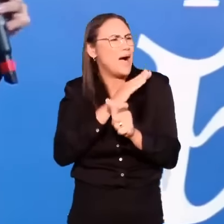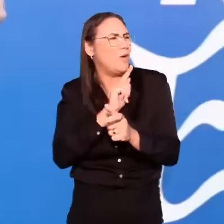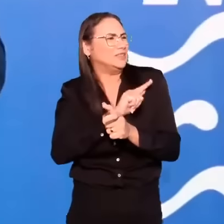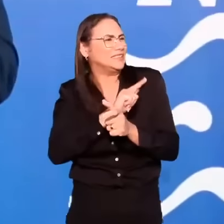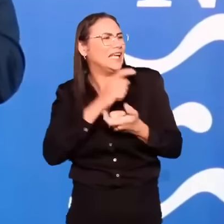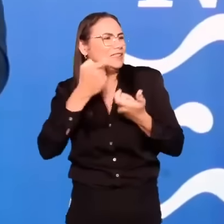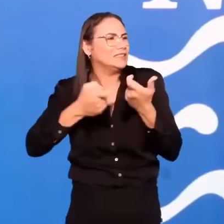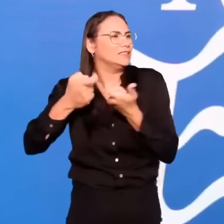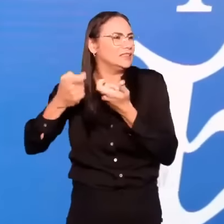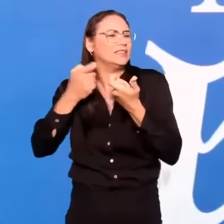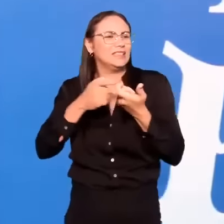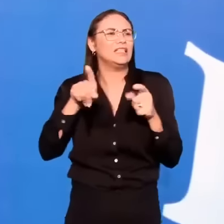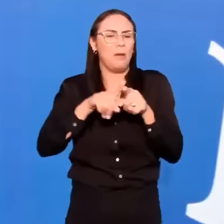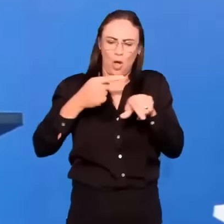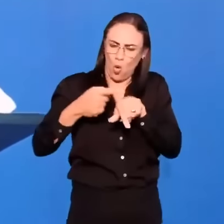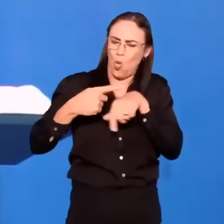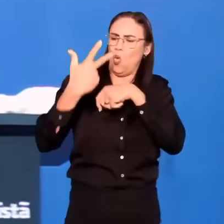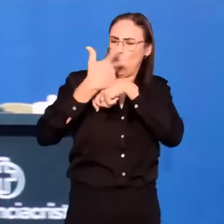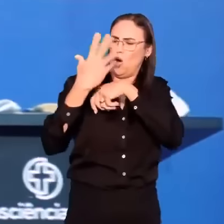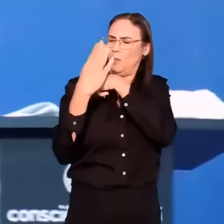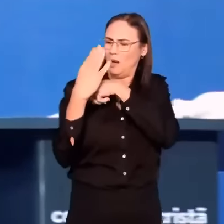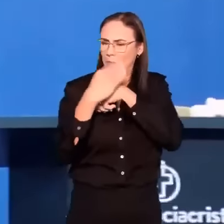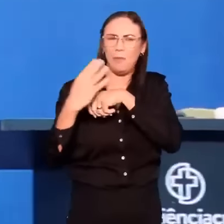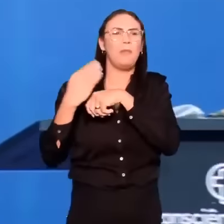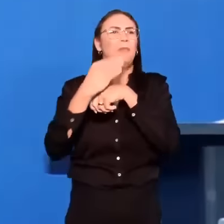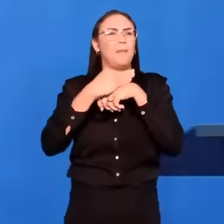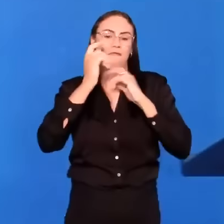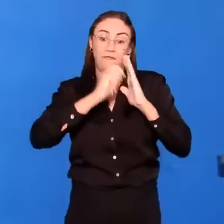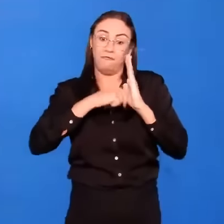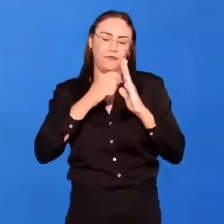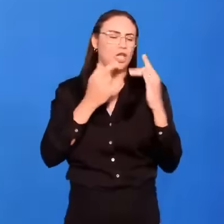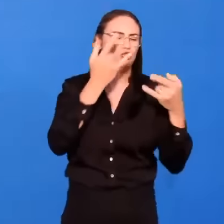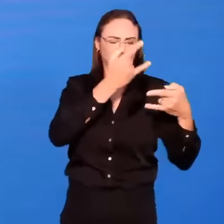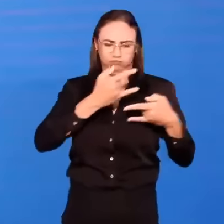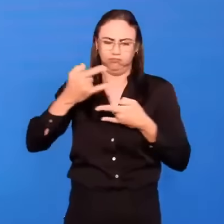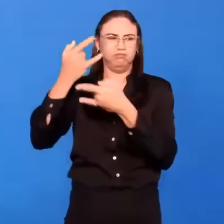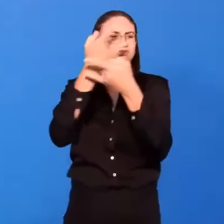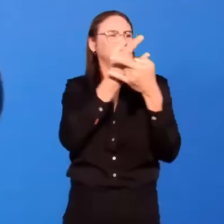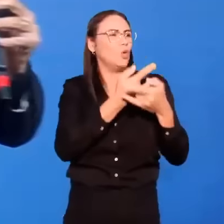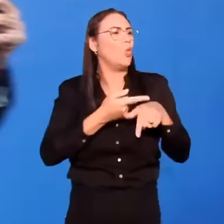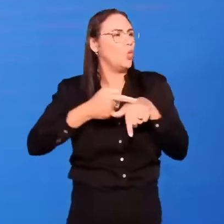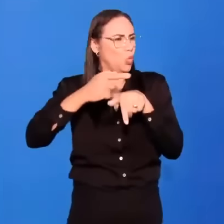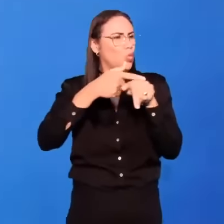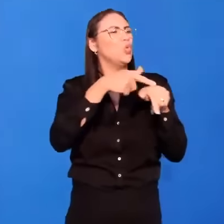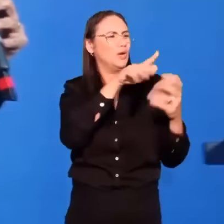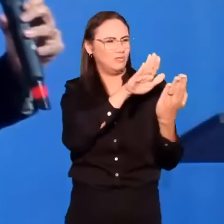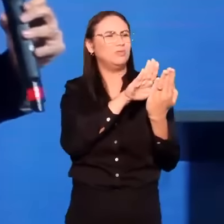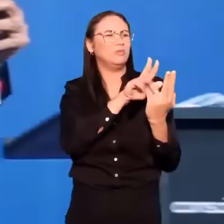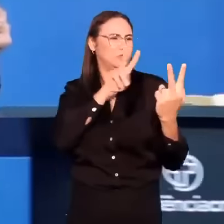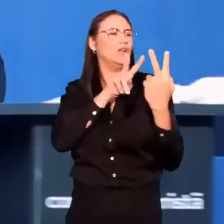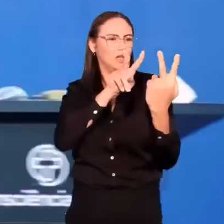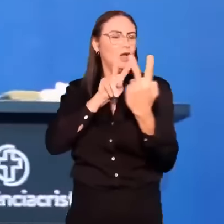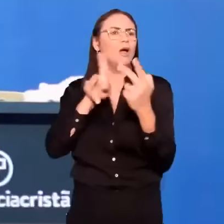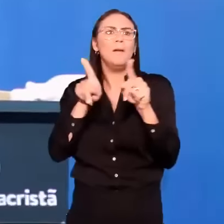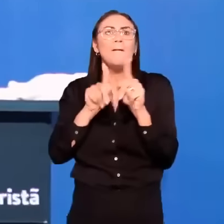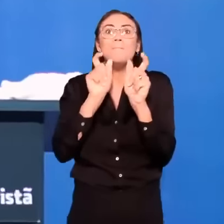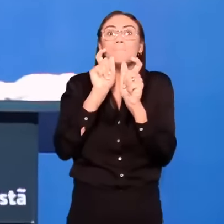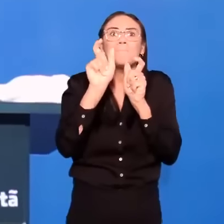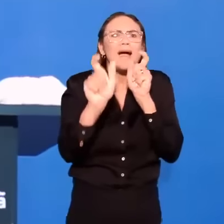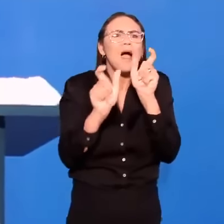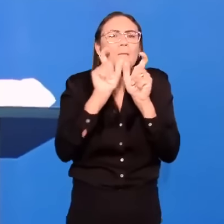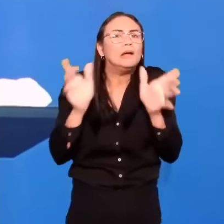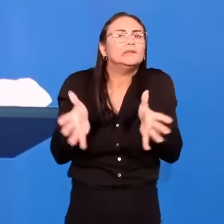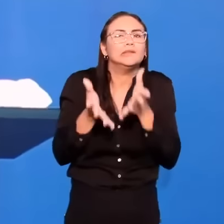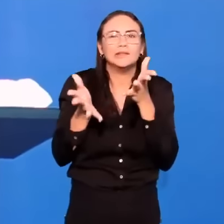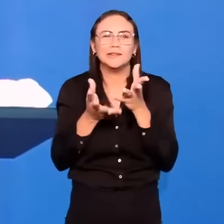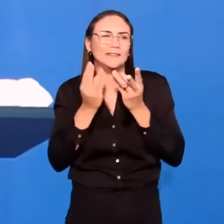Sugestões. Nudes. Nudez. Videoconferências. Palavras que incitam a